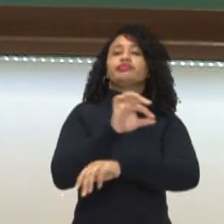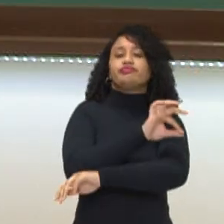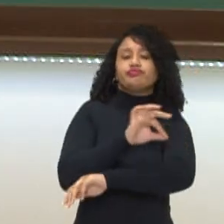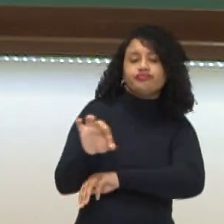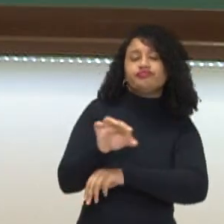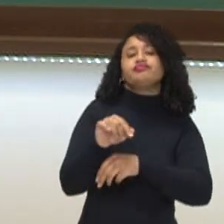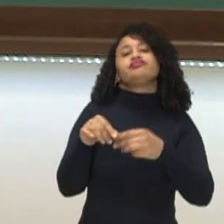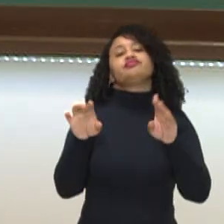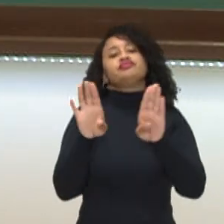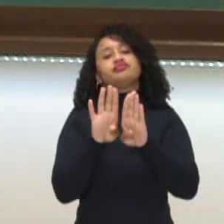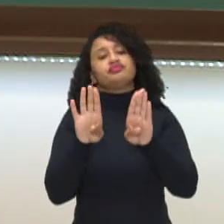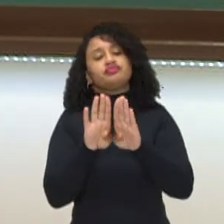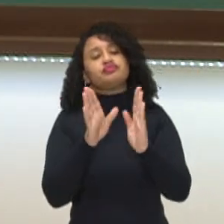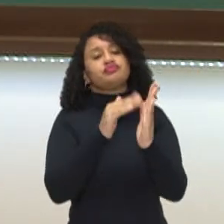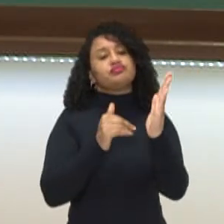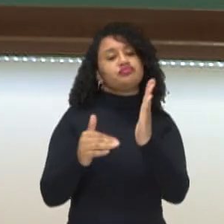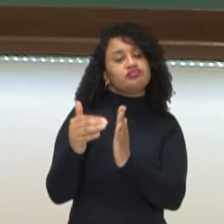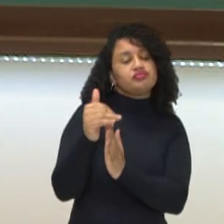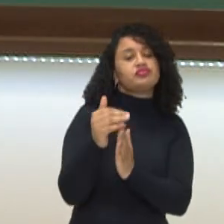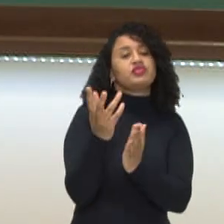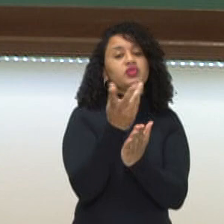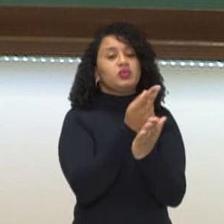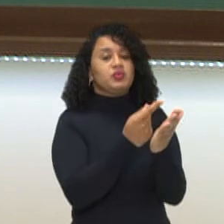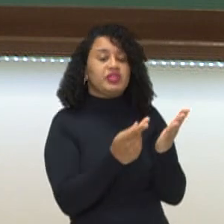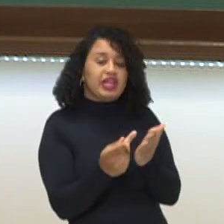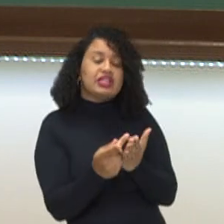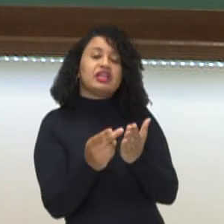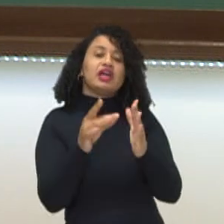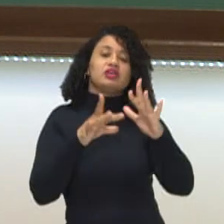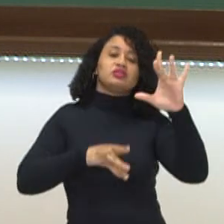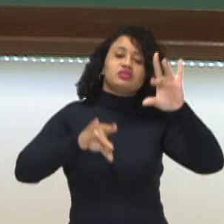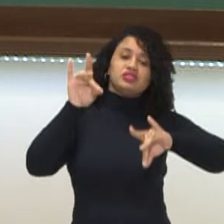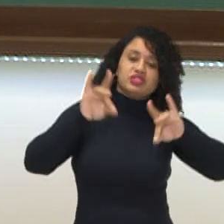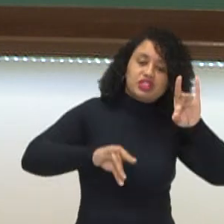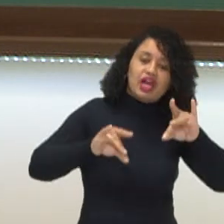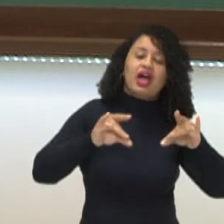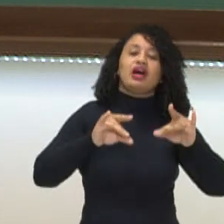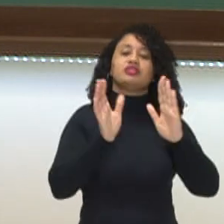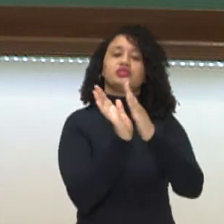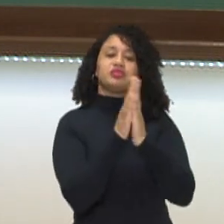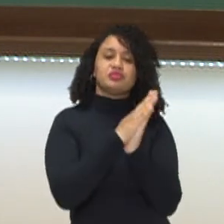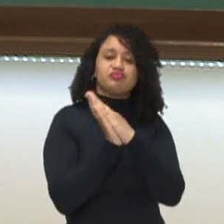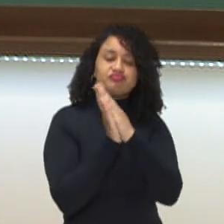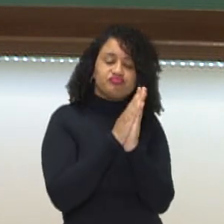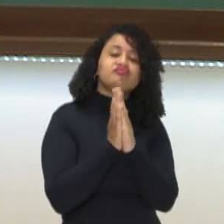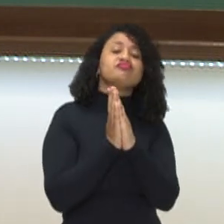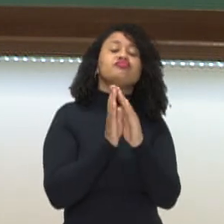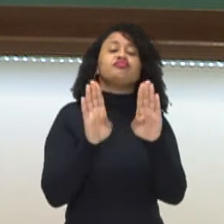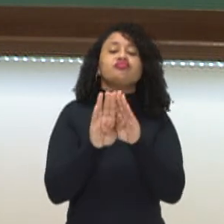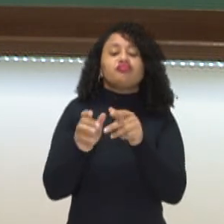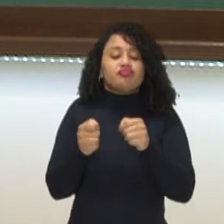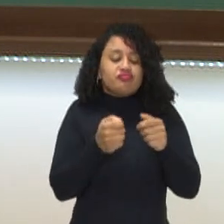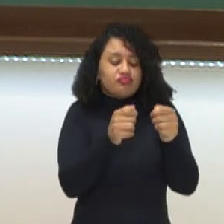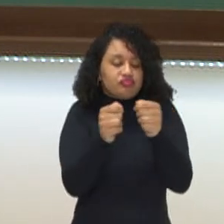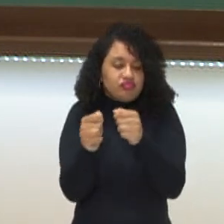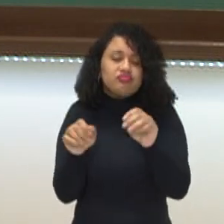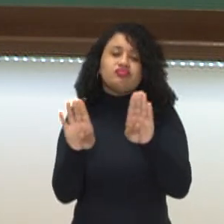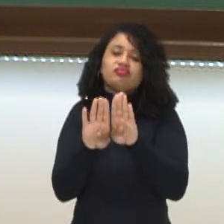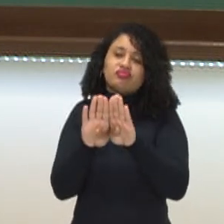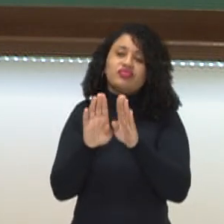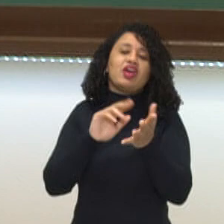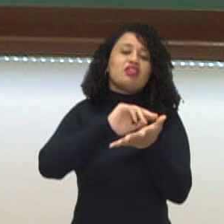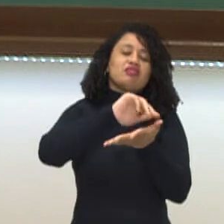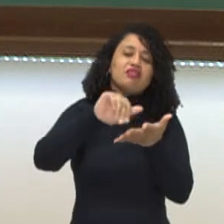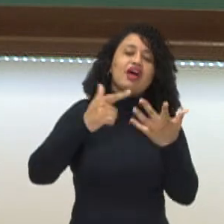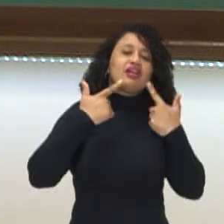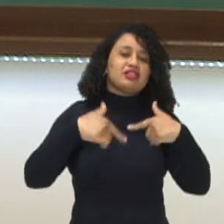na arquitetura, na pintura, no desenho, no teatro, no boneco, né? Nos games e em várias